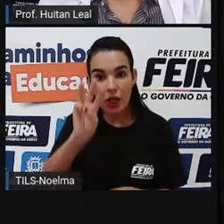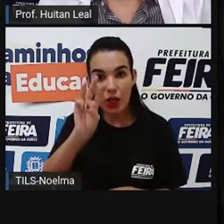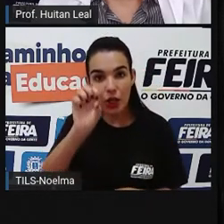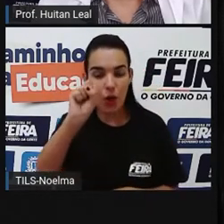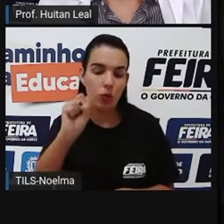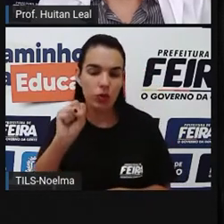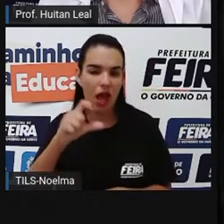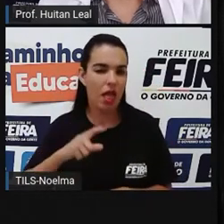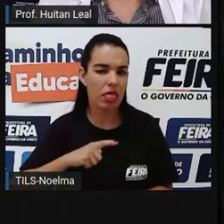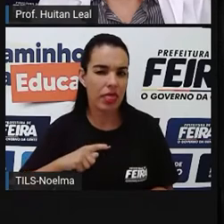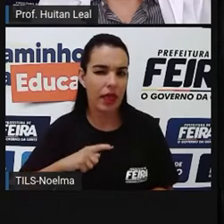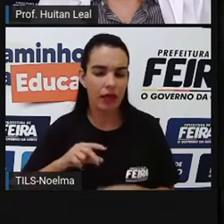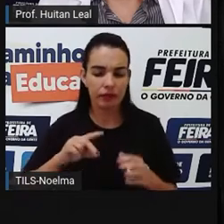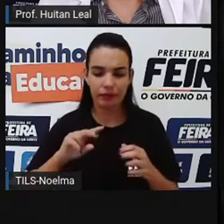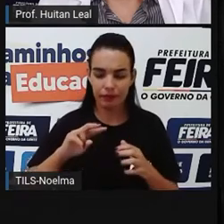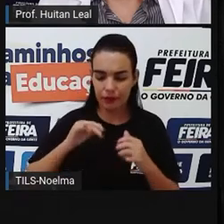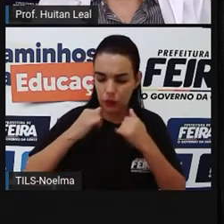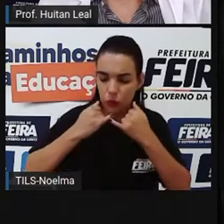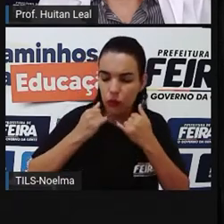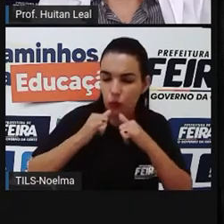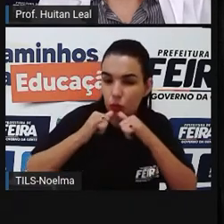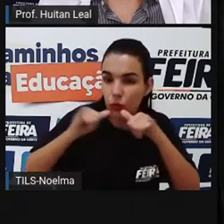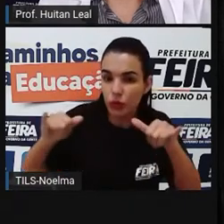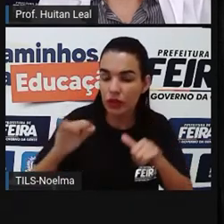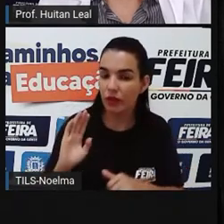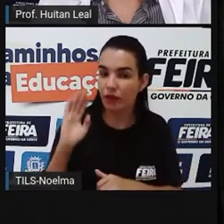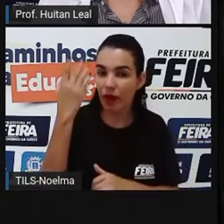Estados Unidos, que foi um período em que